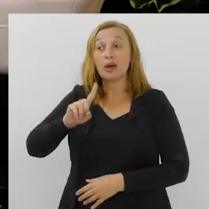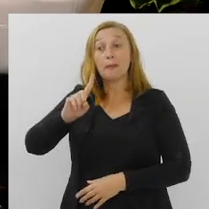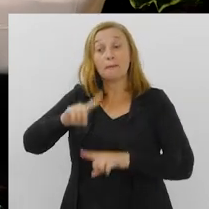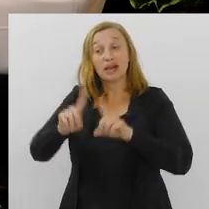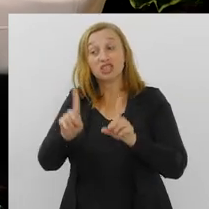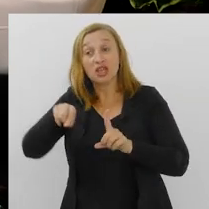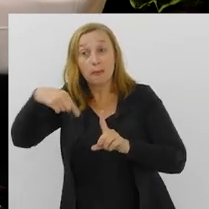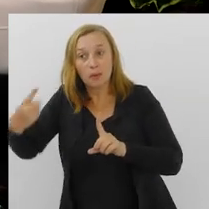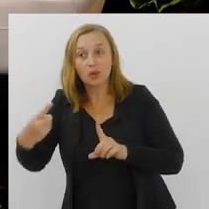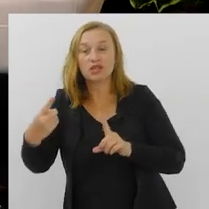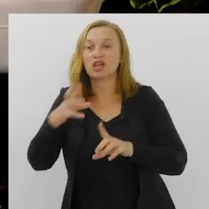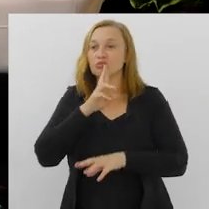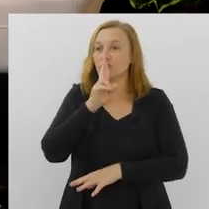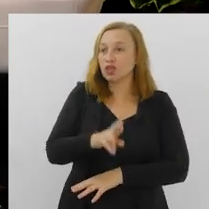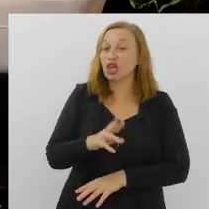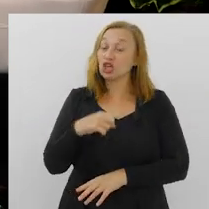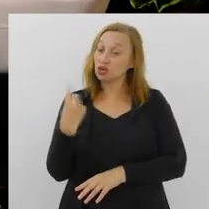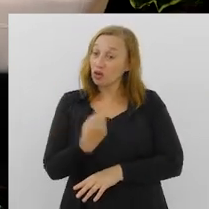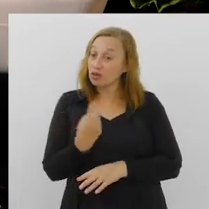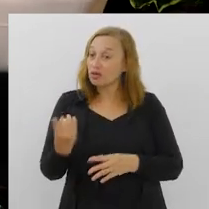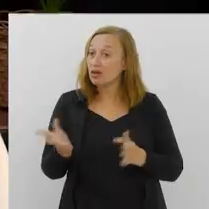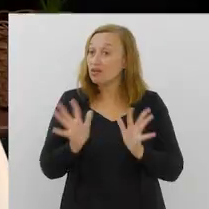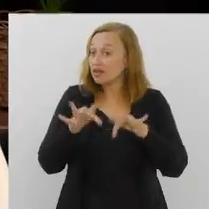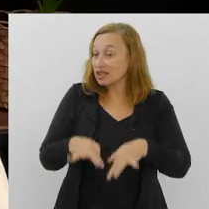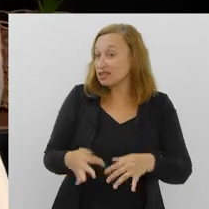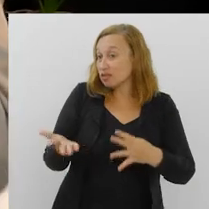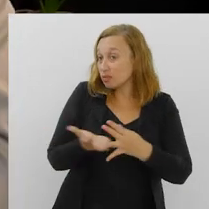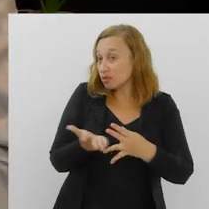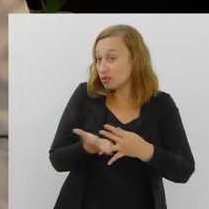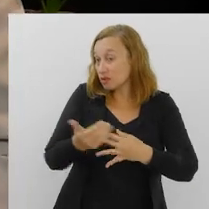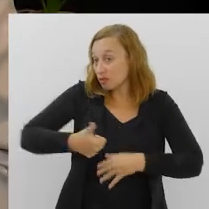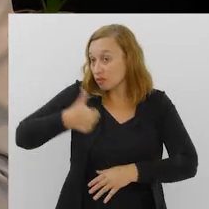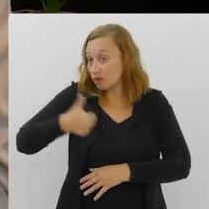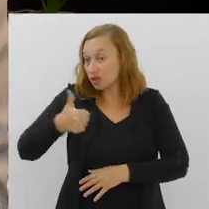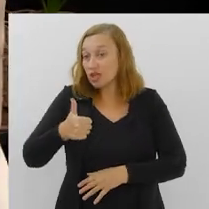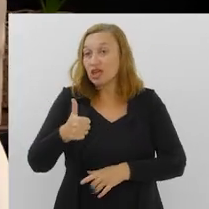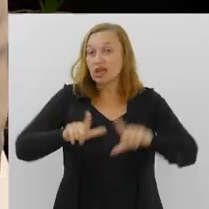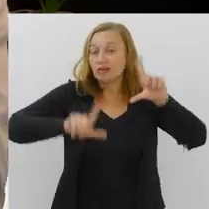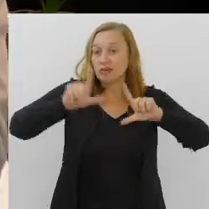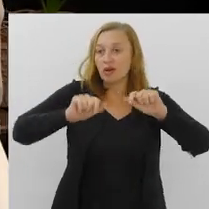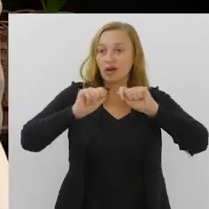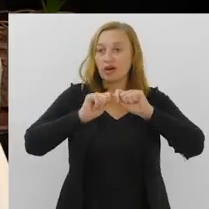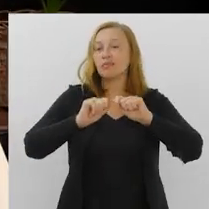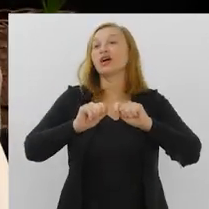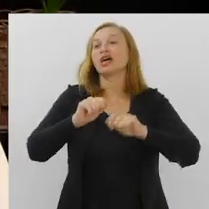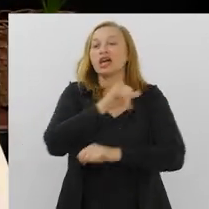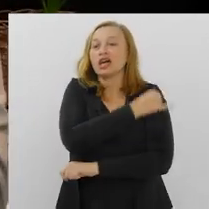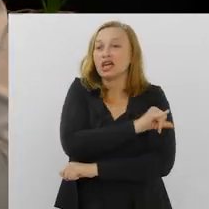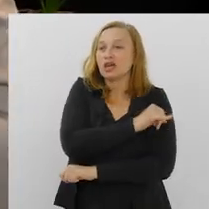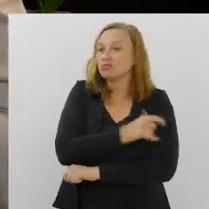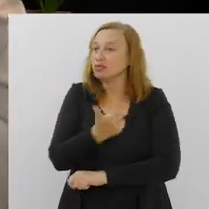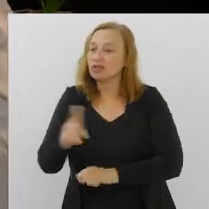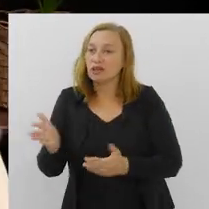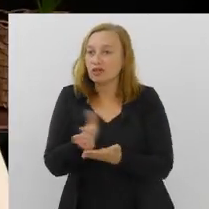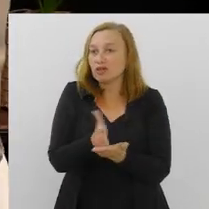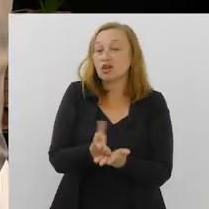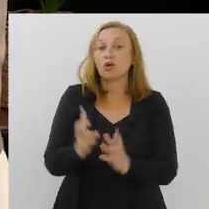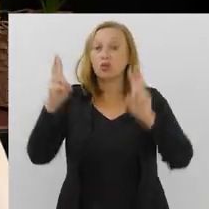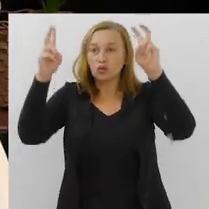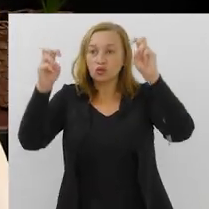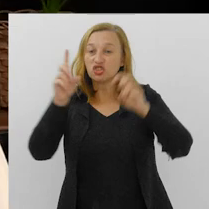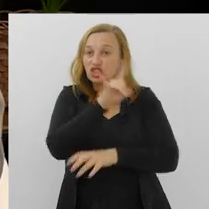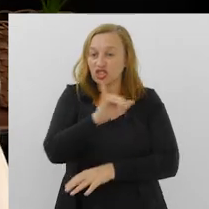Mas isso o vai responder no segundo bloco. E a gente vai, então, terminando aqui o primeiro bloco do programa Rio Sem Fronteiras, que está